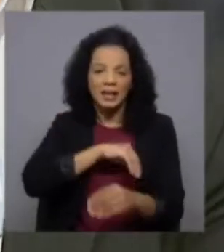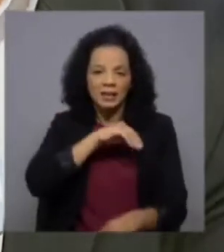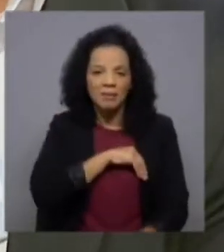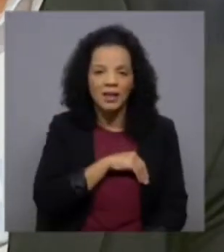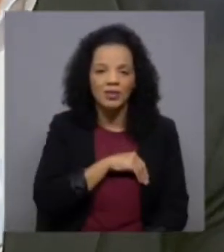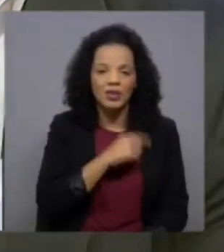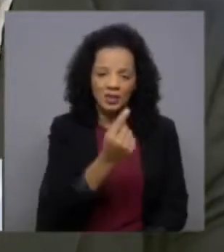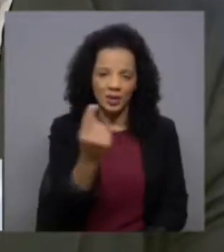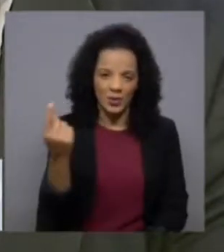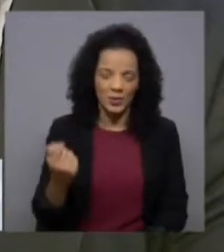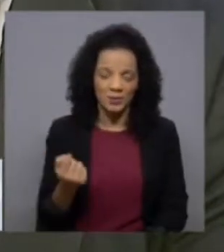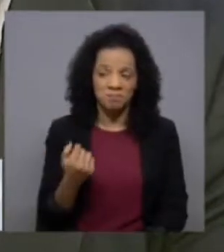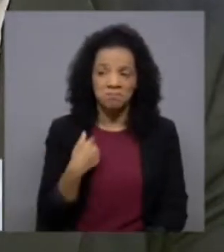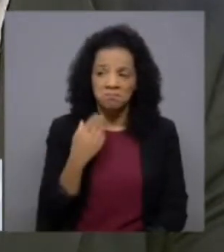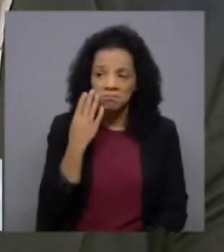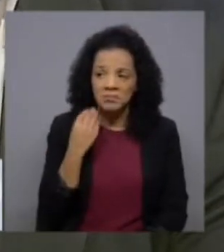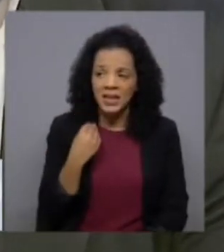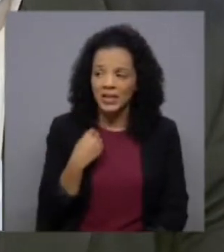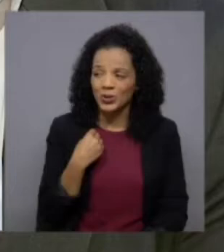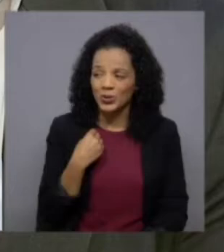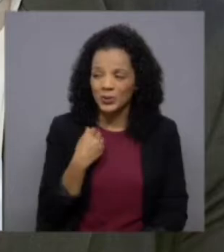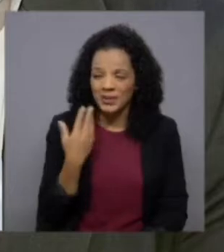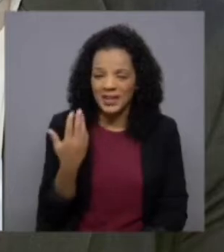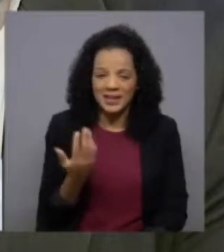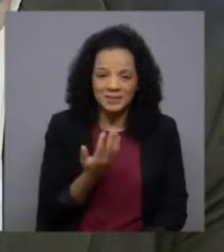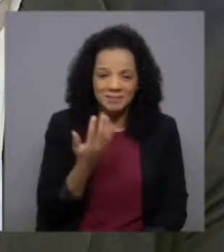cada um eu acho isto uma coisa